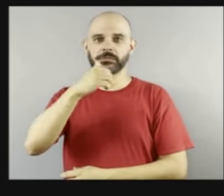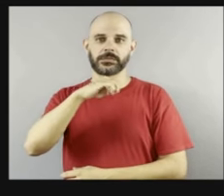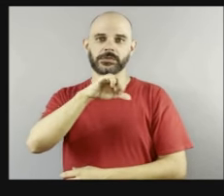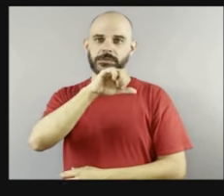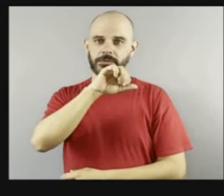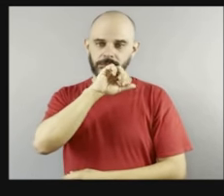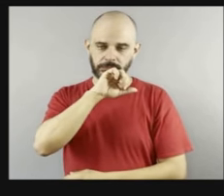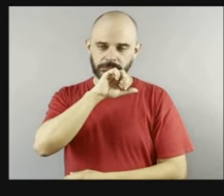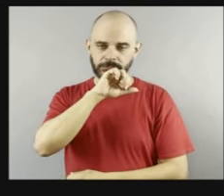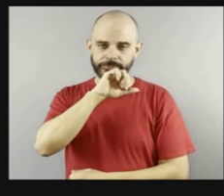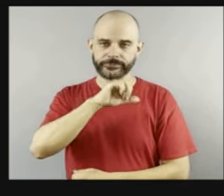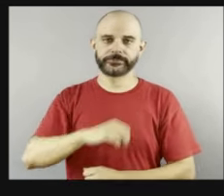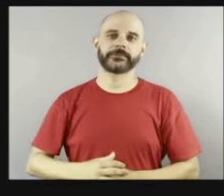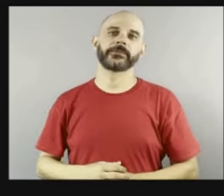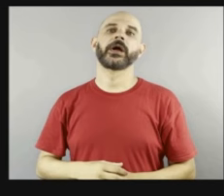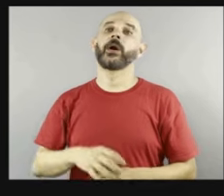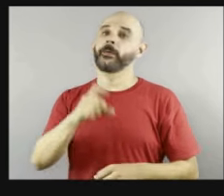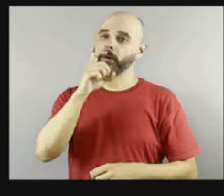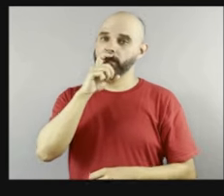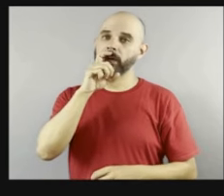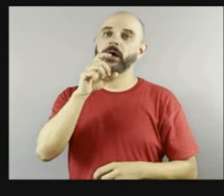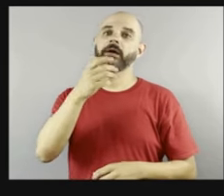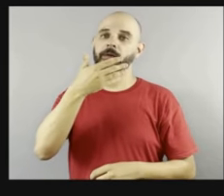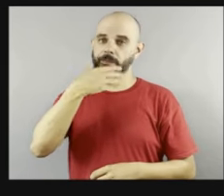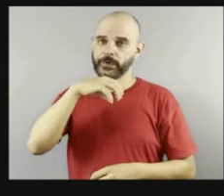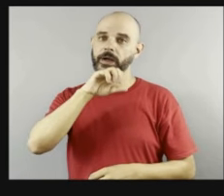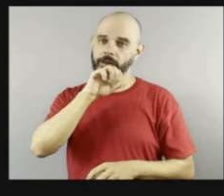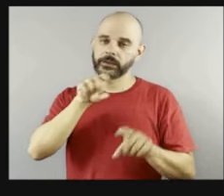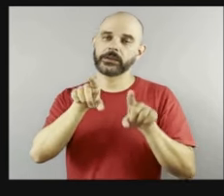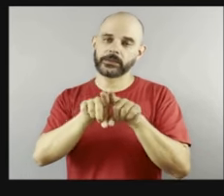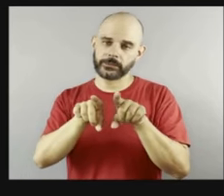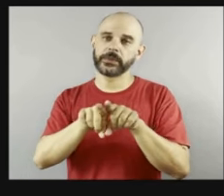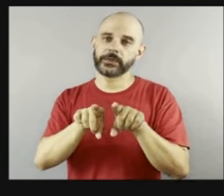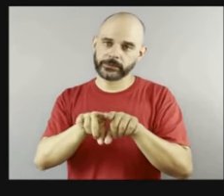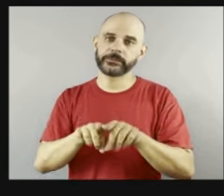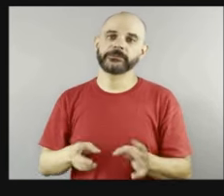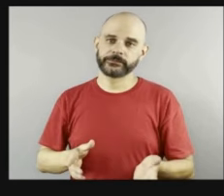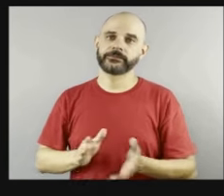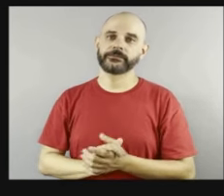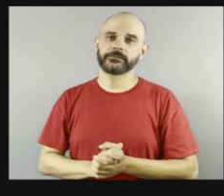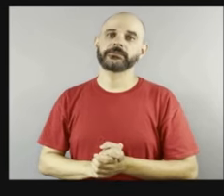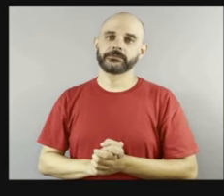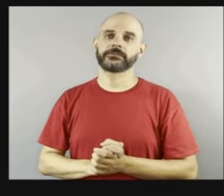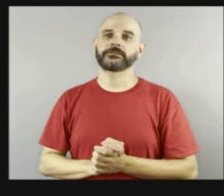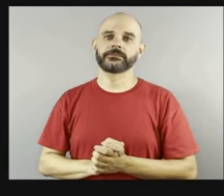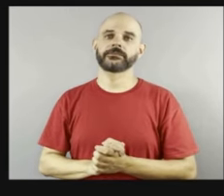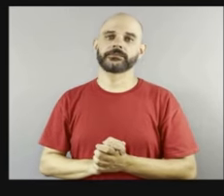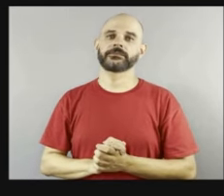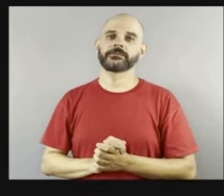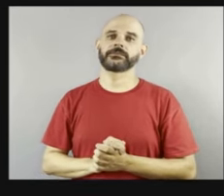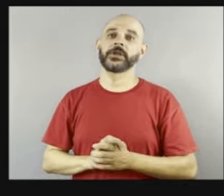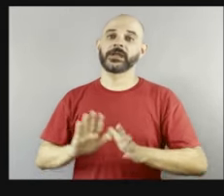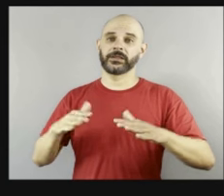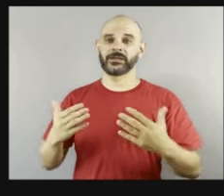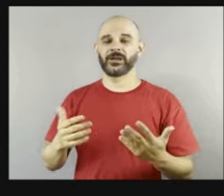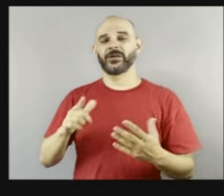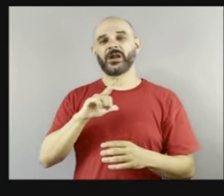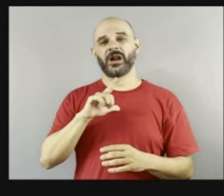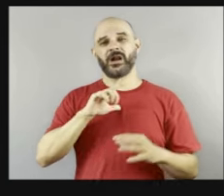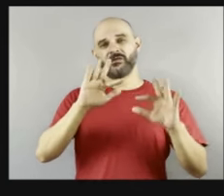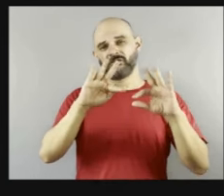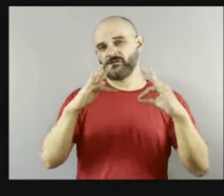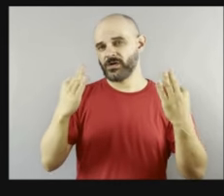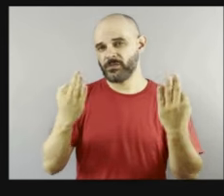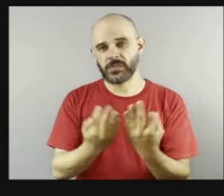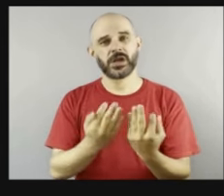Mas que acaba envolvendo, quando tem a família, ou seja, de modo geral, irmãos, avós,